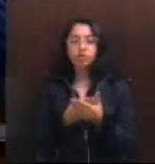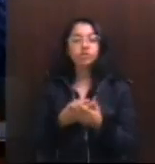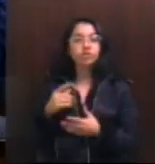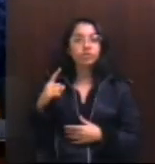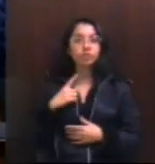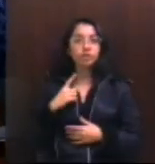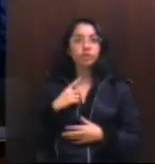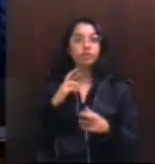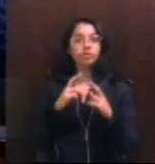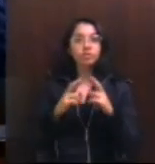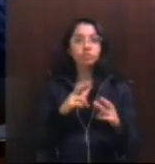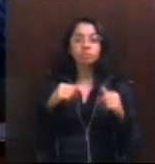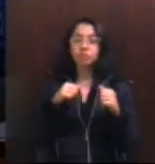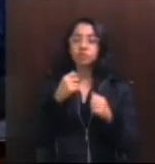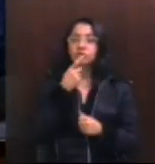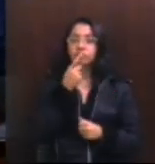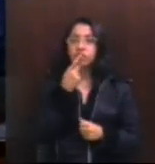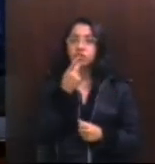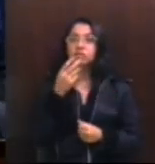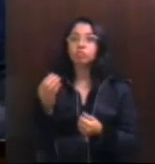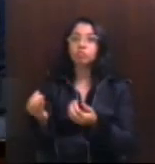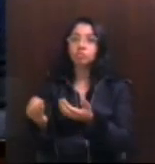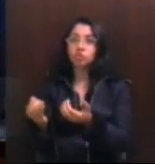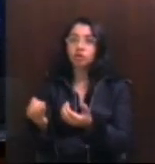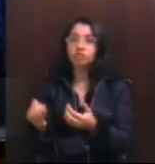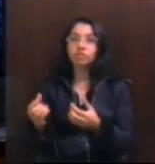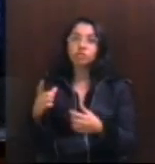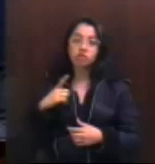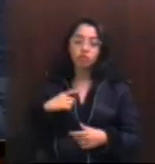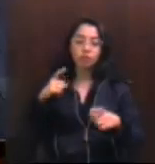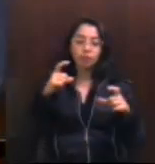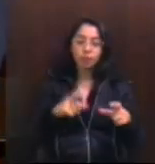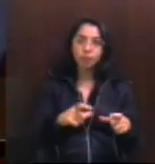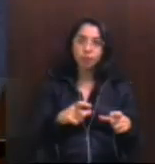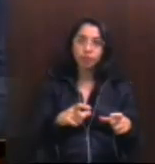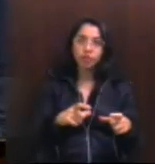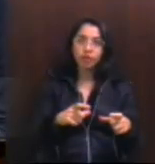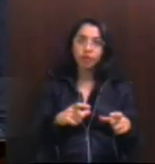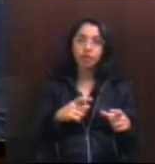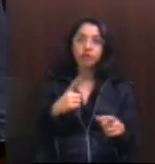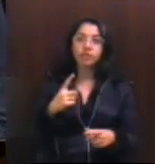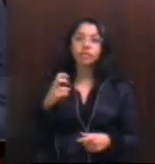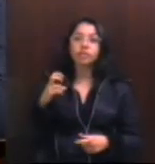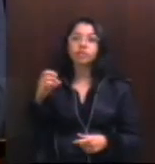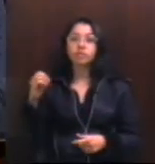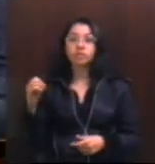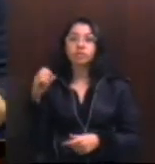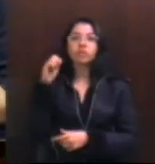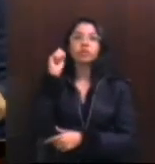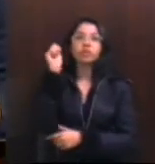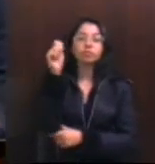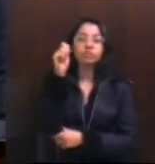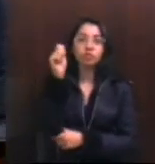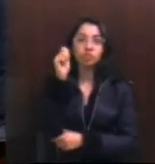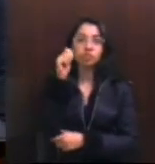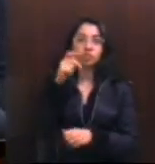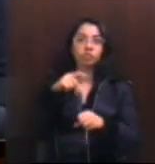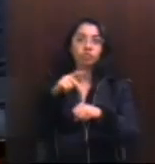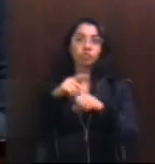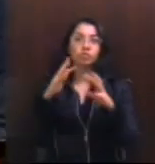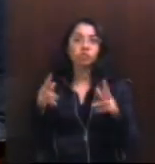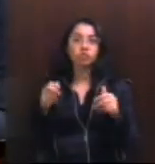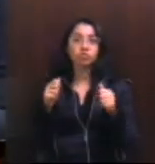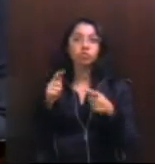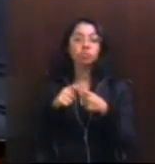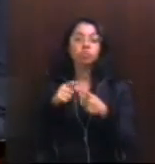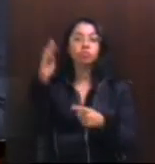relação que precisa ser dita. Esses jovens ocupam as escolas 150 no Rio Grande e do país inteiro porque